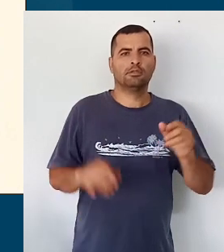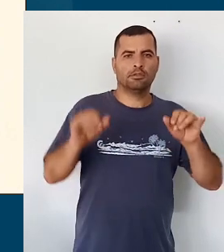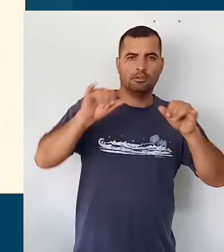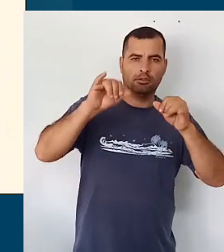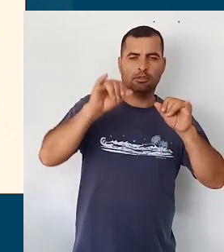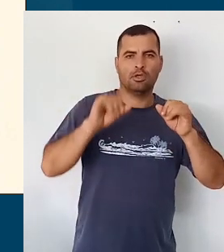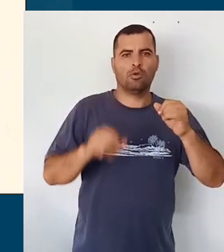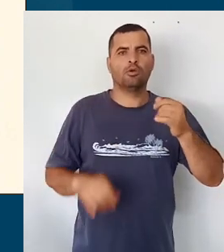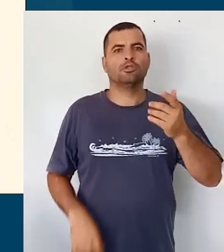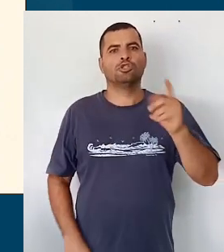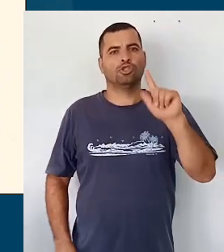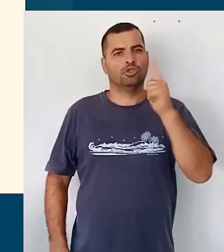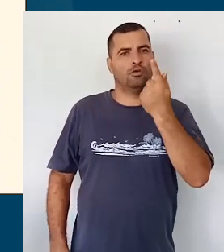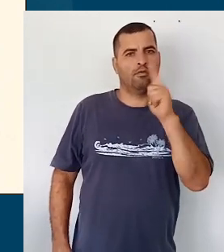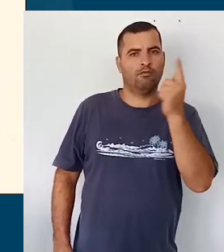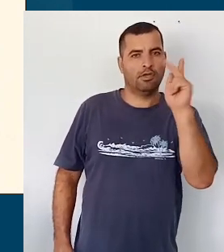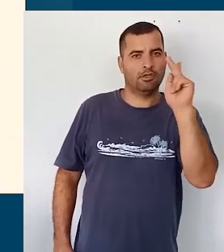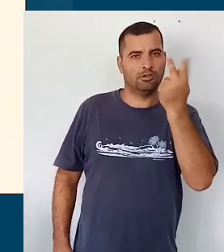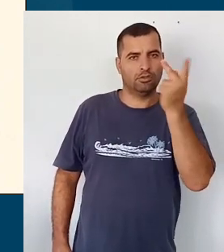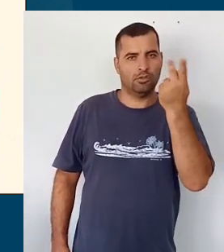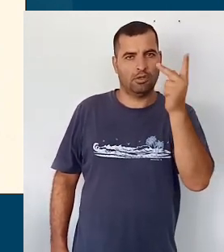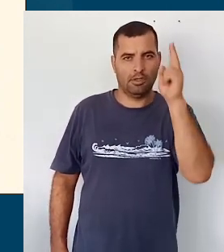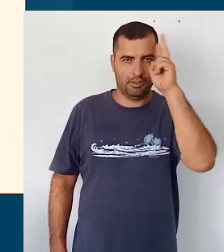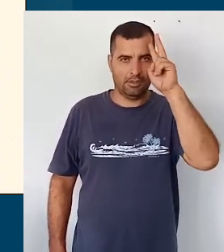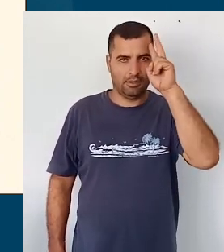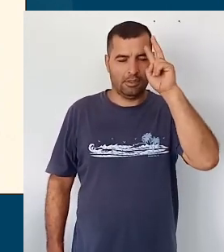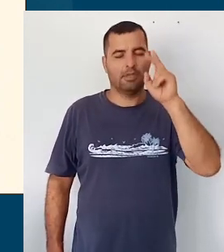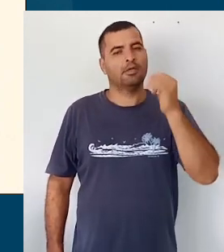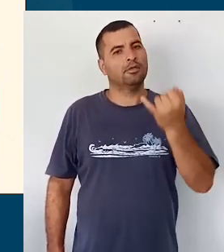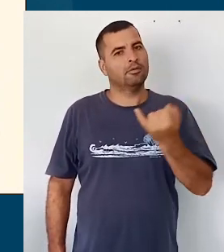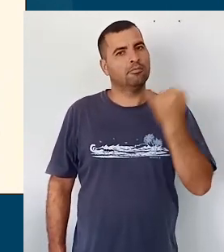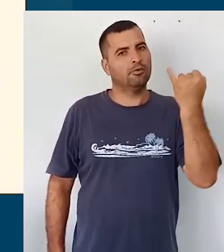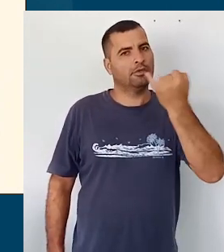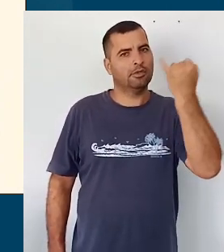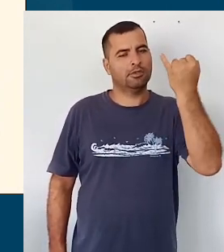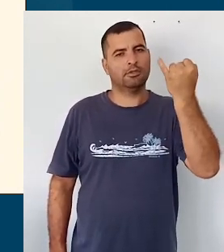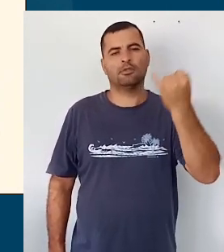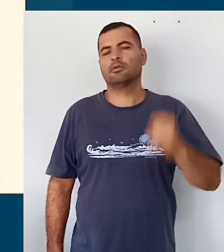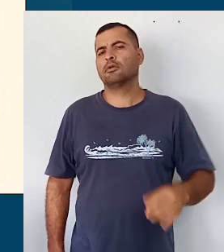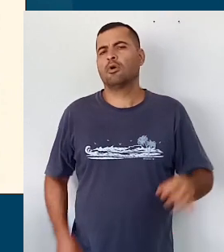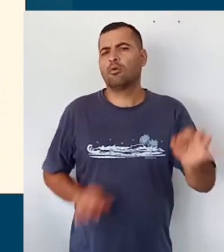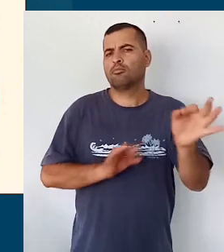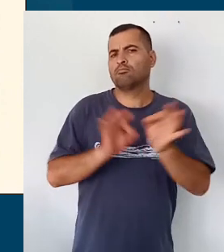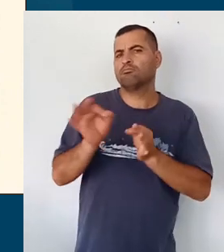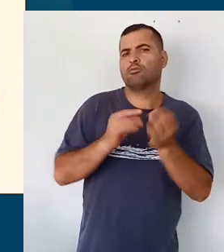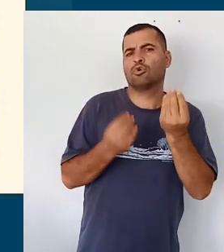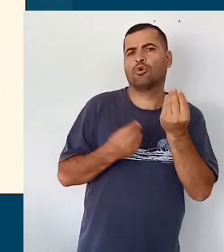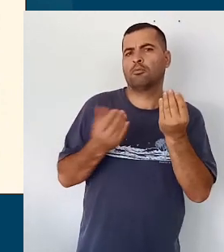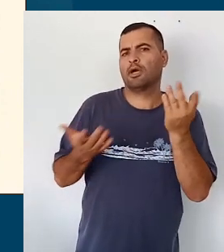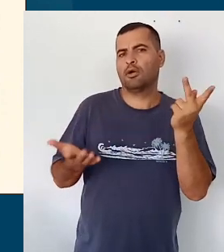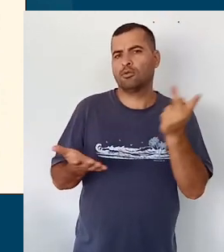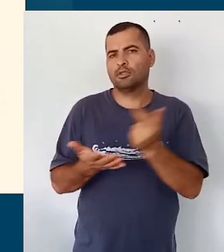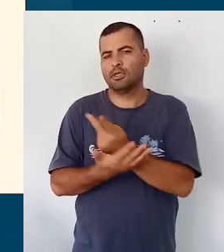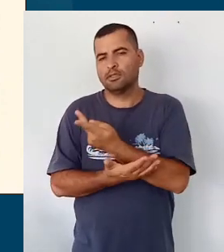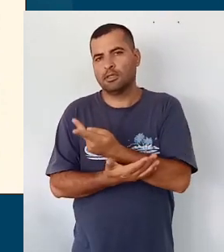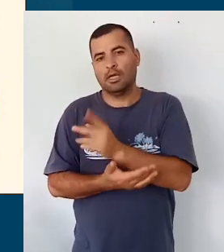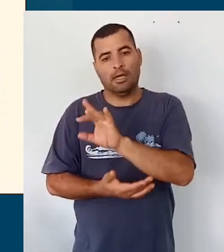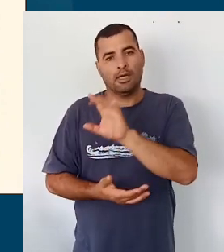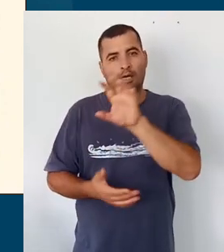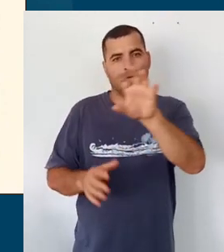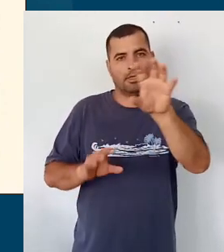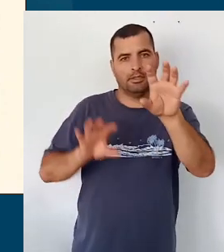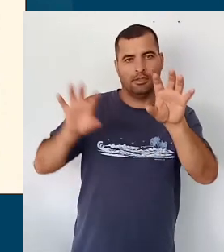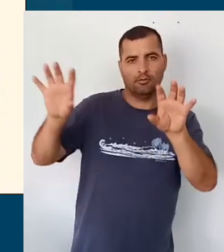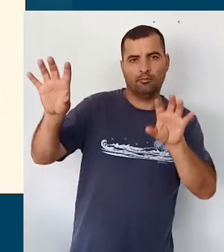geografia e história é composta por dois componentes. O que acontece nessa organização? Cada uma dessas áreas